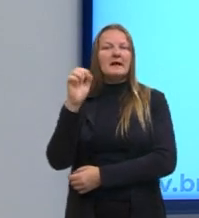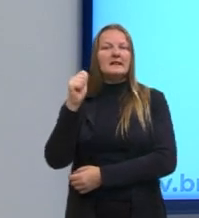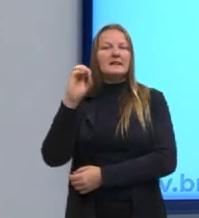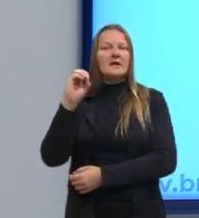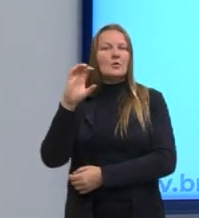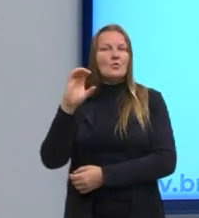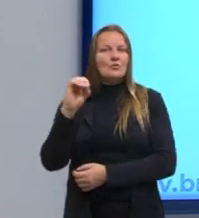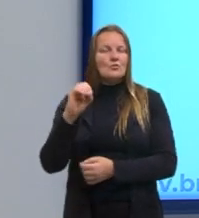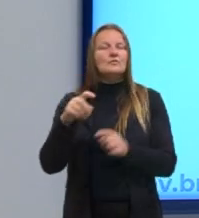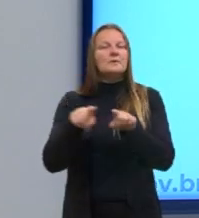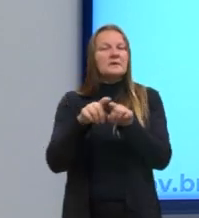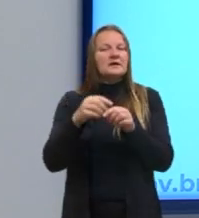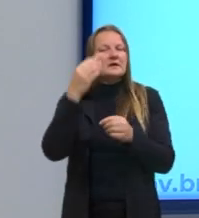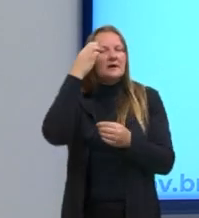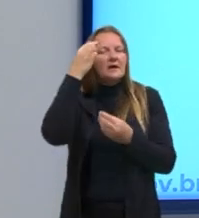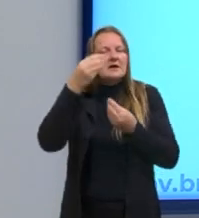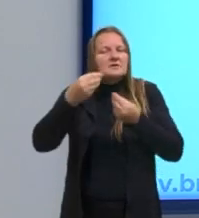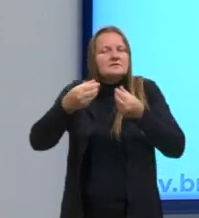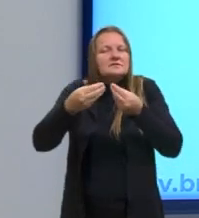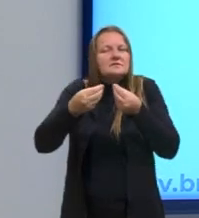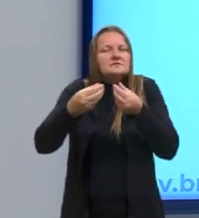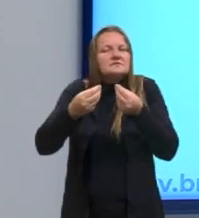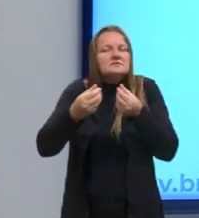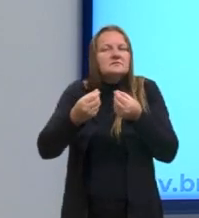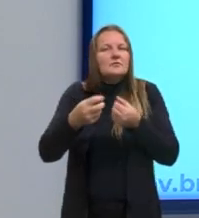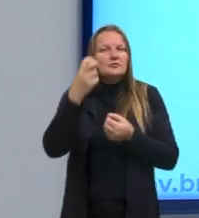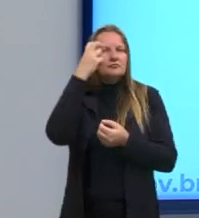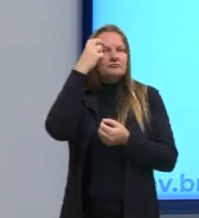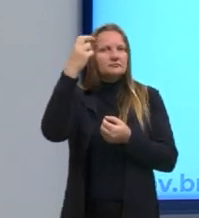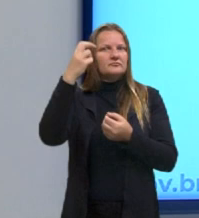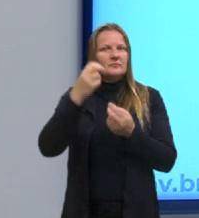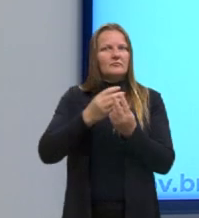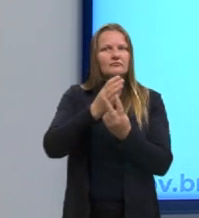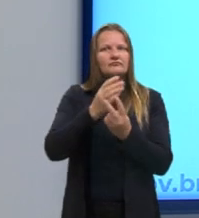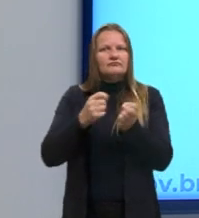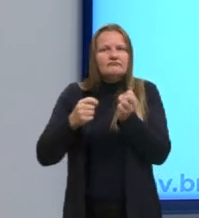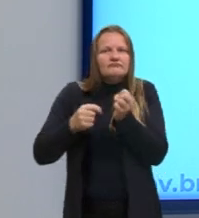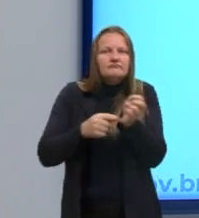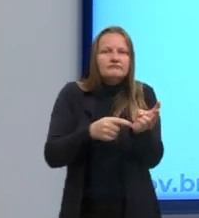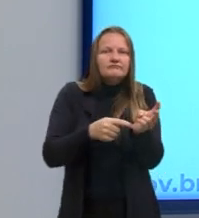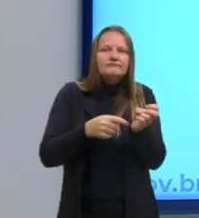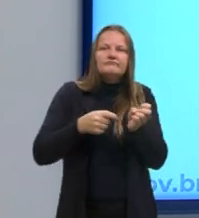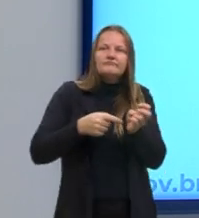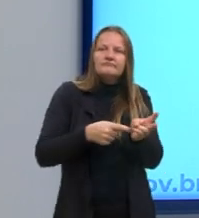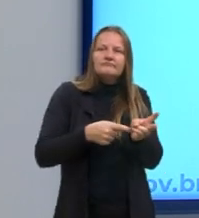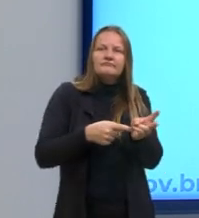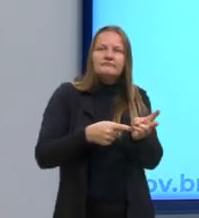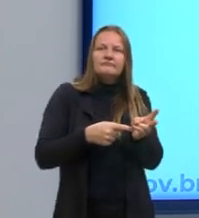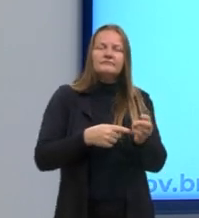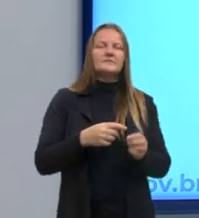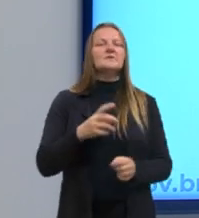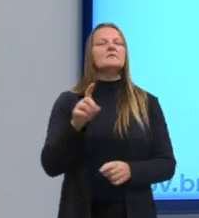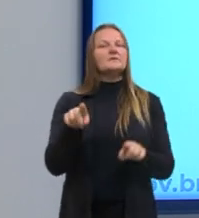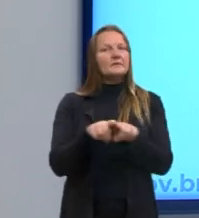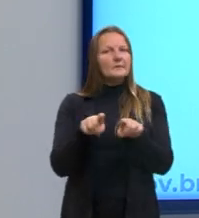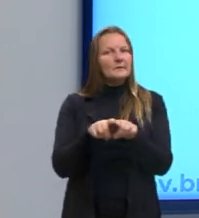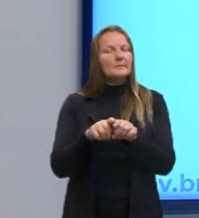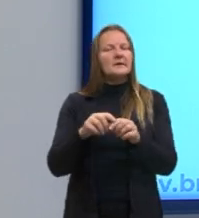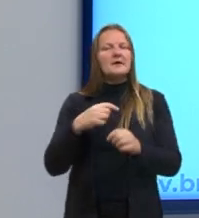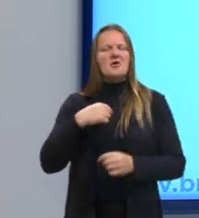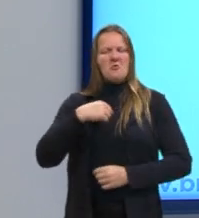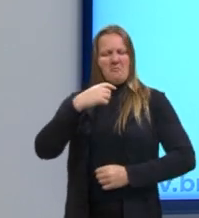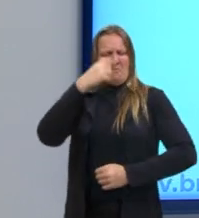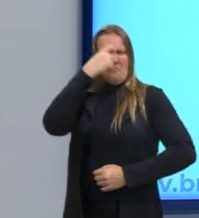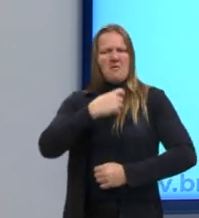inteligível. A racionalidade, mais ou menos, caminha nesse aspecto. Também nessa divisão. Eu, sujeito, posso conhecer tudo,